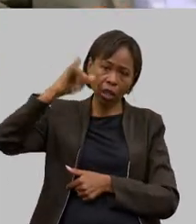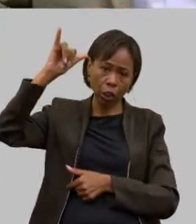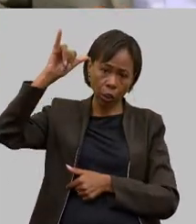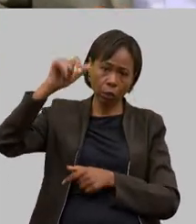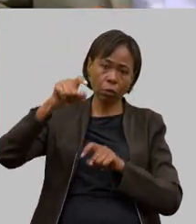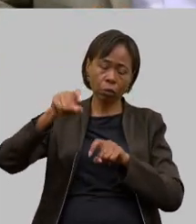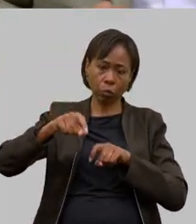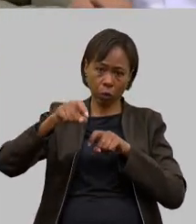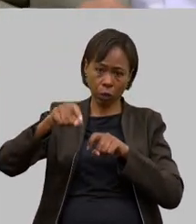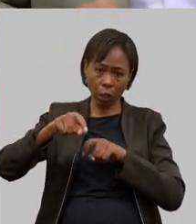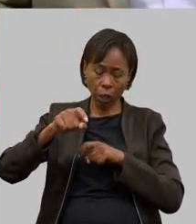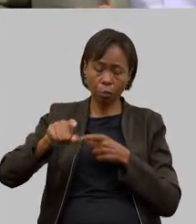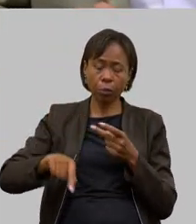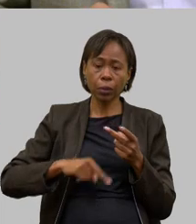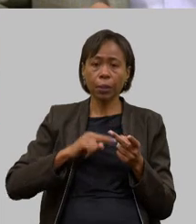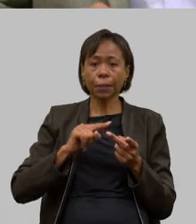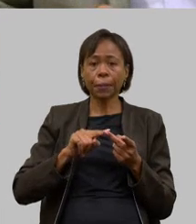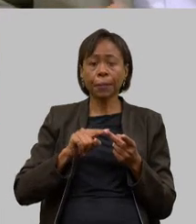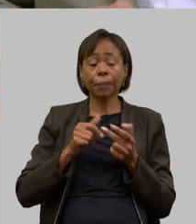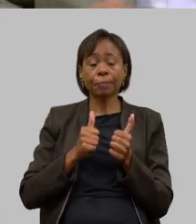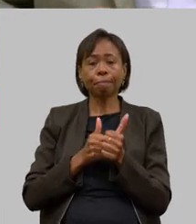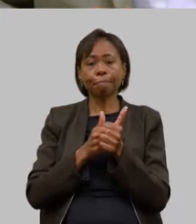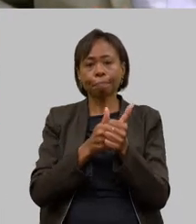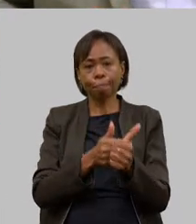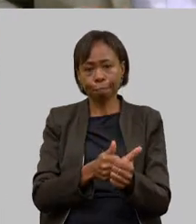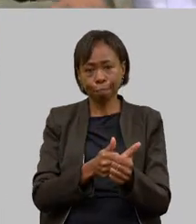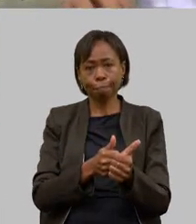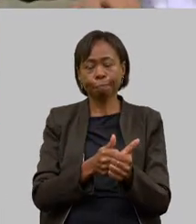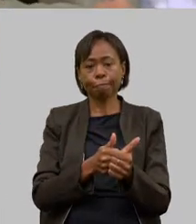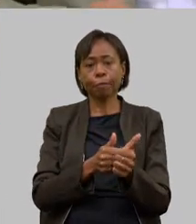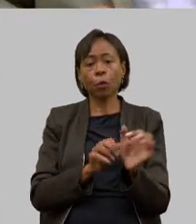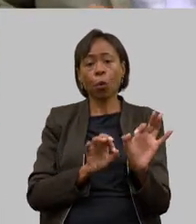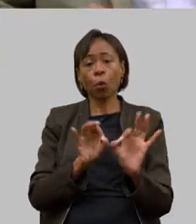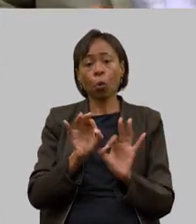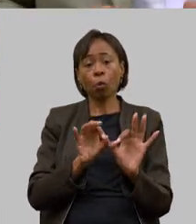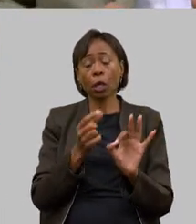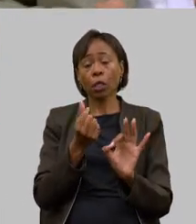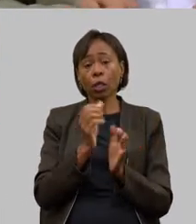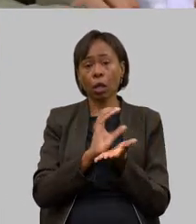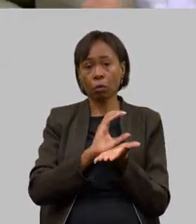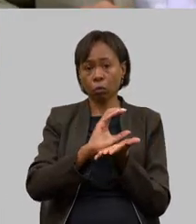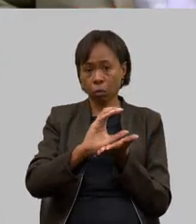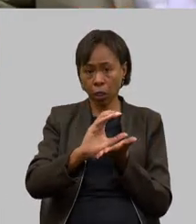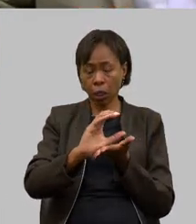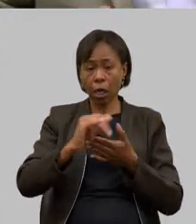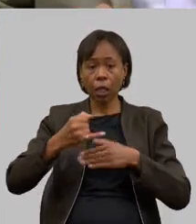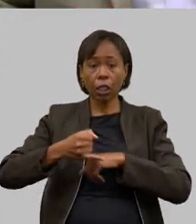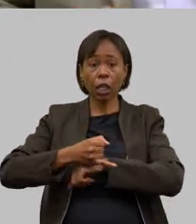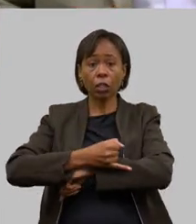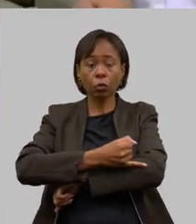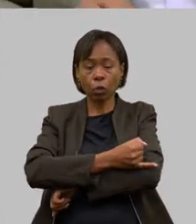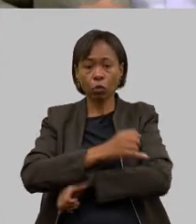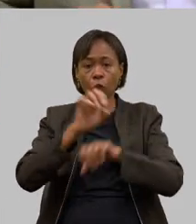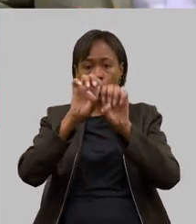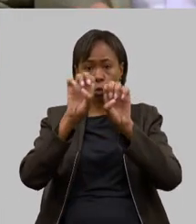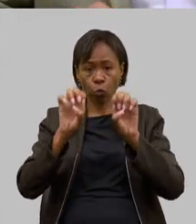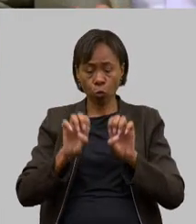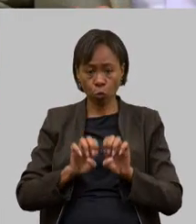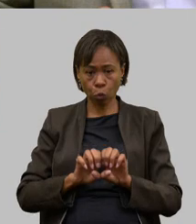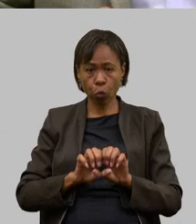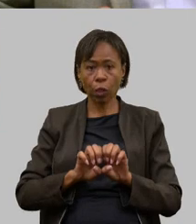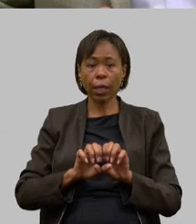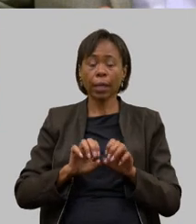acompanhar a execução do plano de investimento em infraestrutura elétrica da companhia energética de Minas Gerais